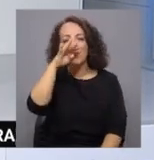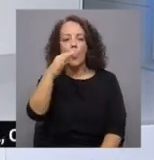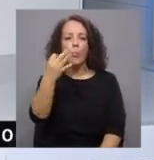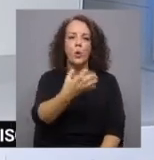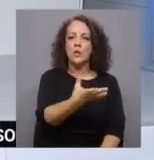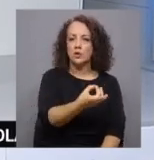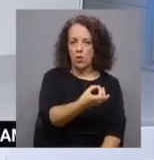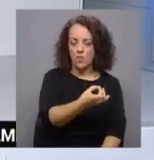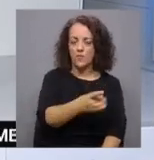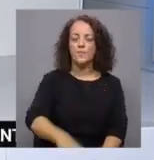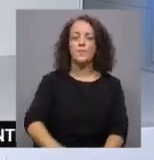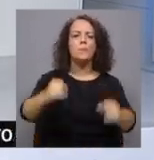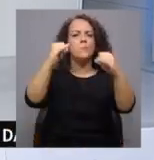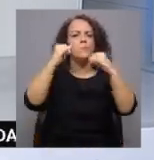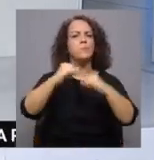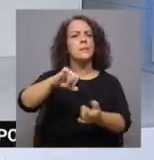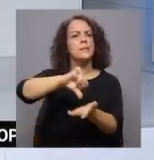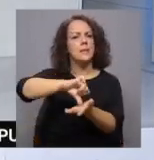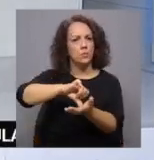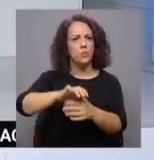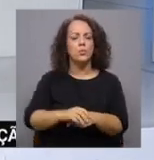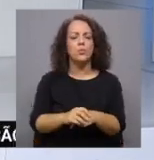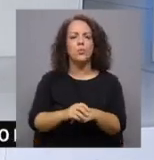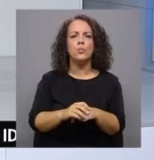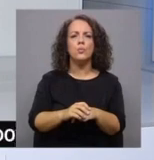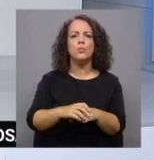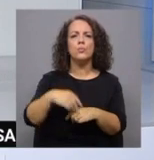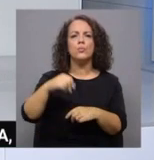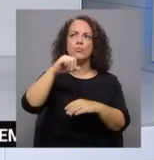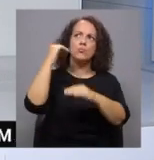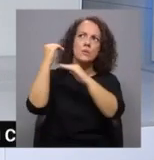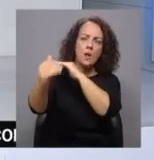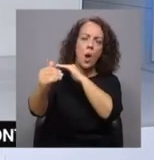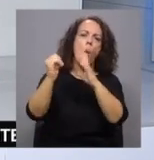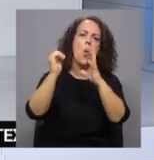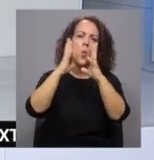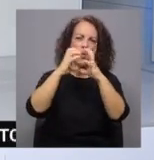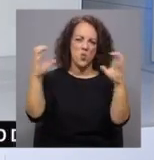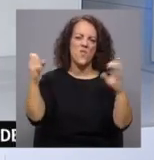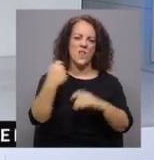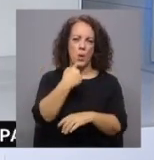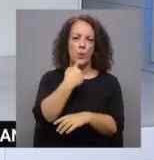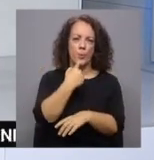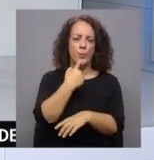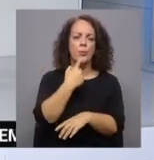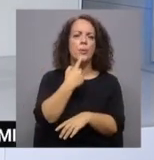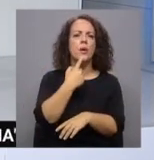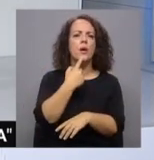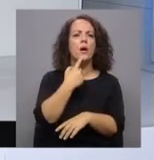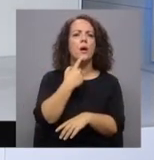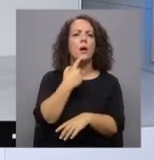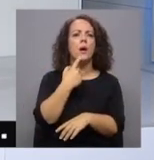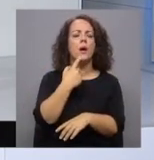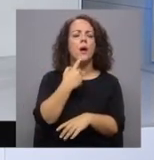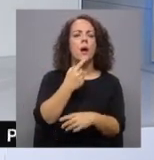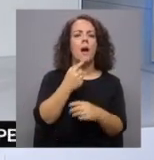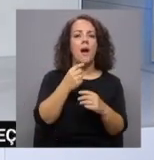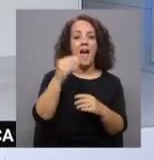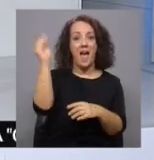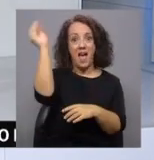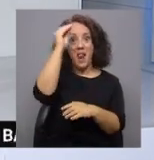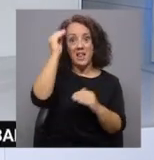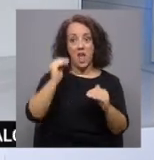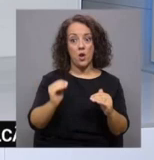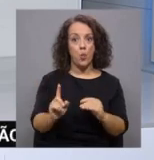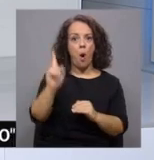com 19. Na região centro, períodos de céu muito nublado, apresentando-se muito nublado no Alto Alentejo,